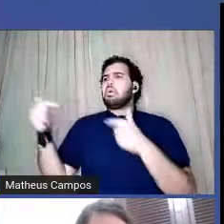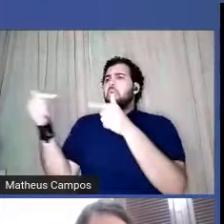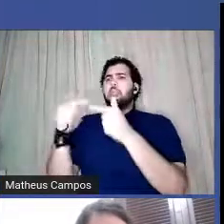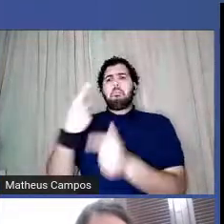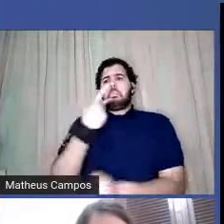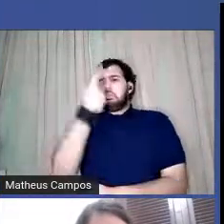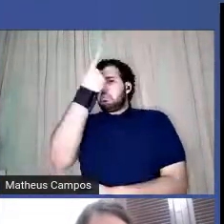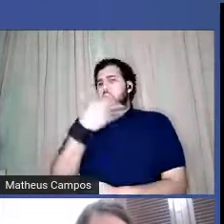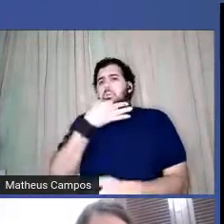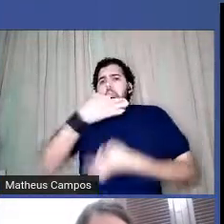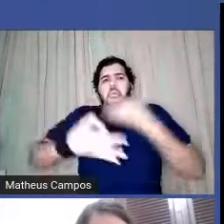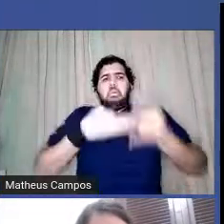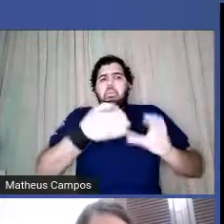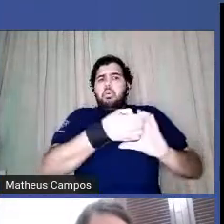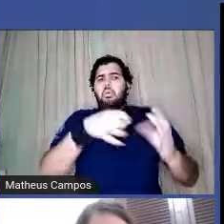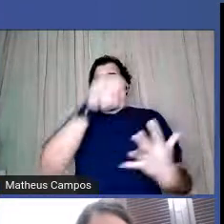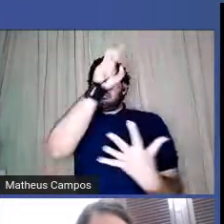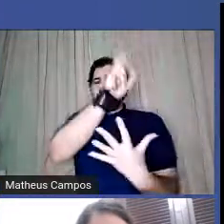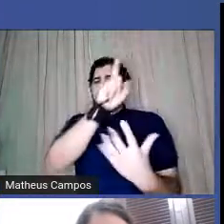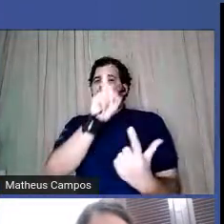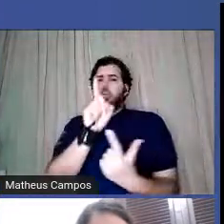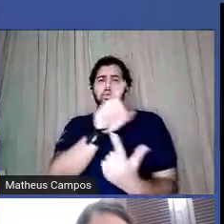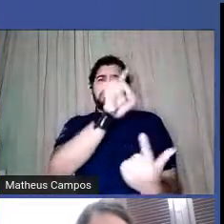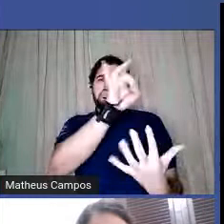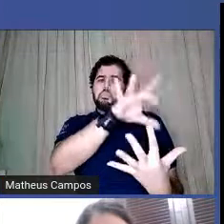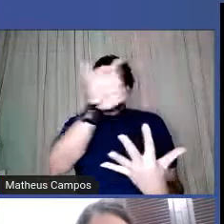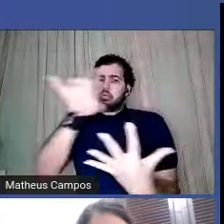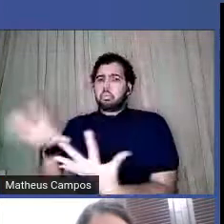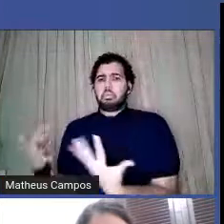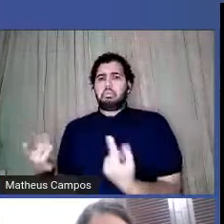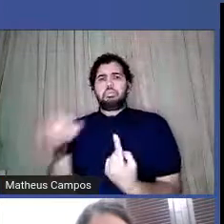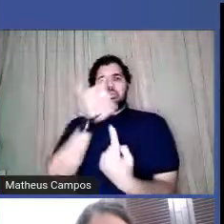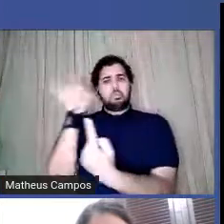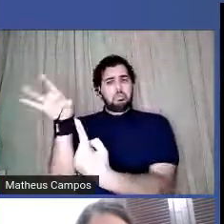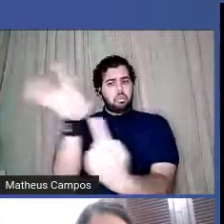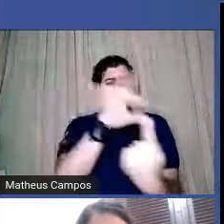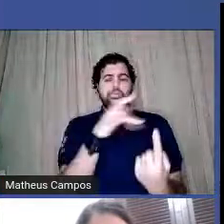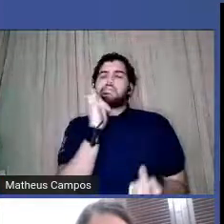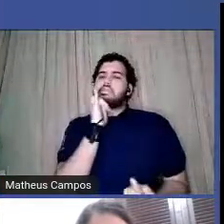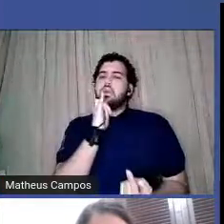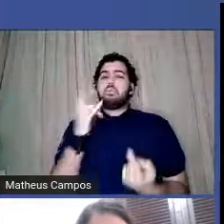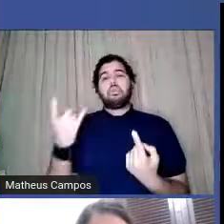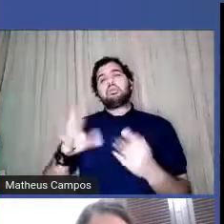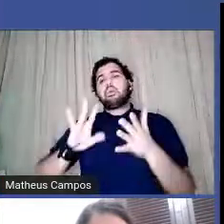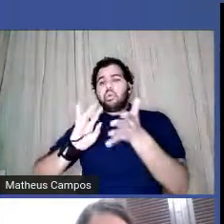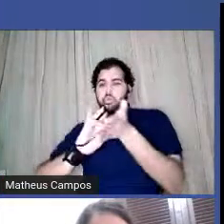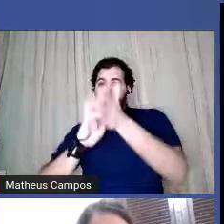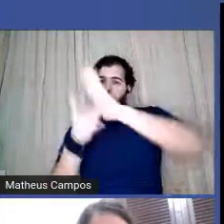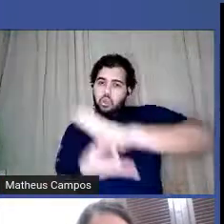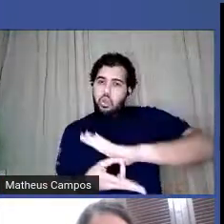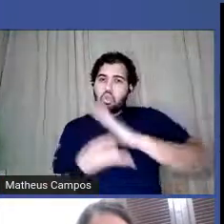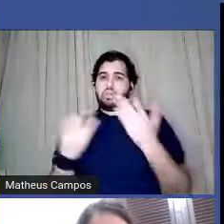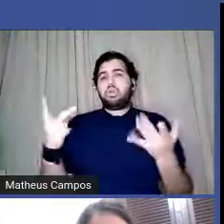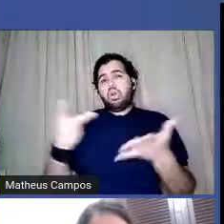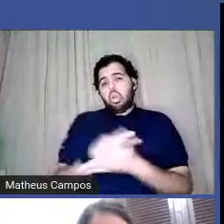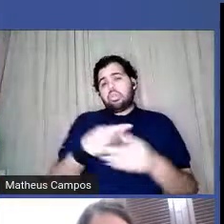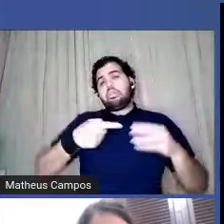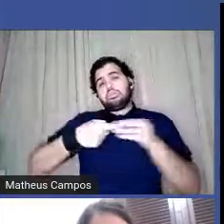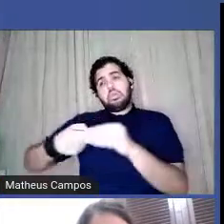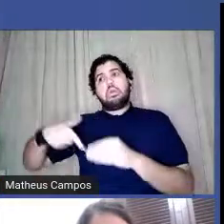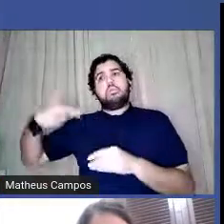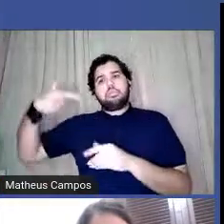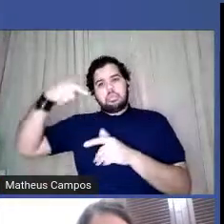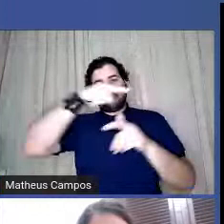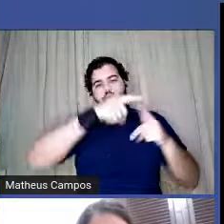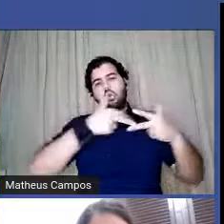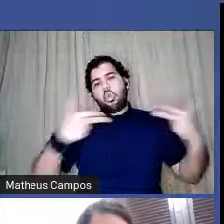sofre mais na periferia com questões de LGBTfobia do que em outros espaços, com várias